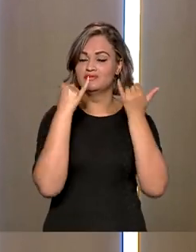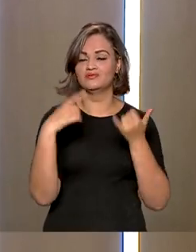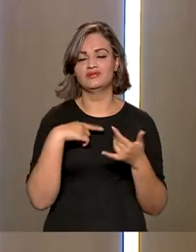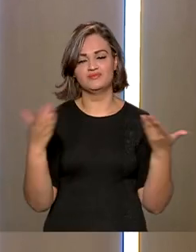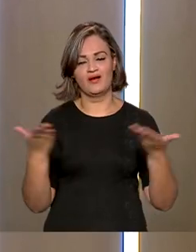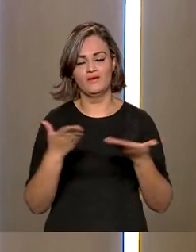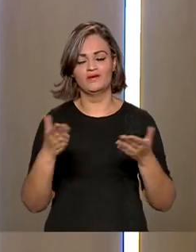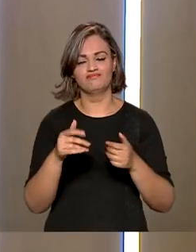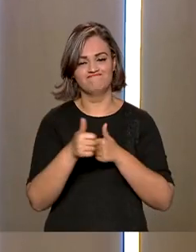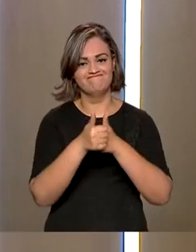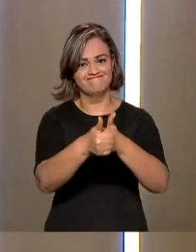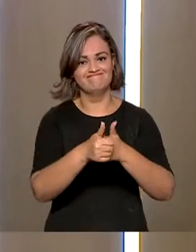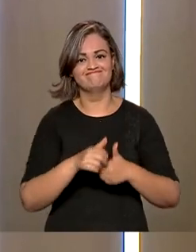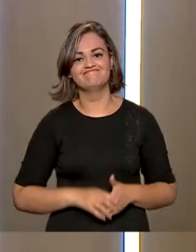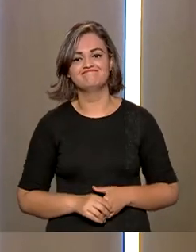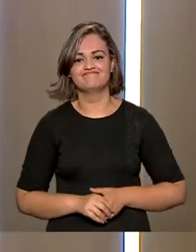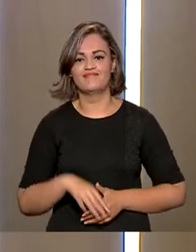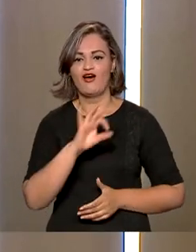tínhamos para hoje, continue conosco. E tenha um ótimo dia.